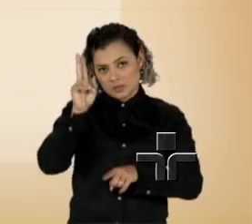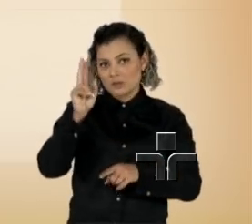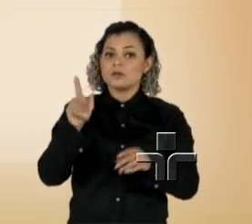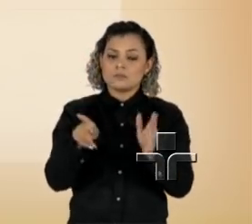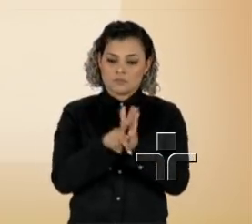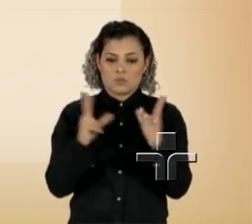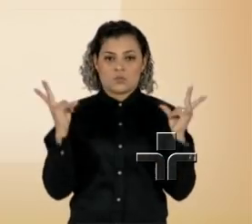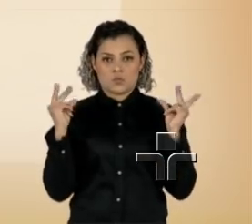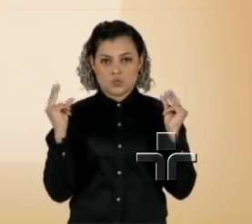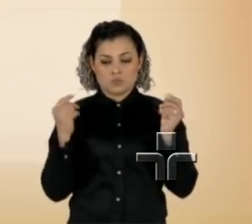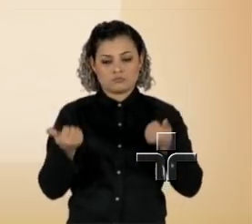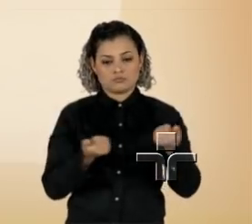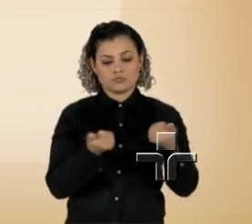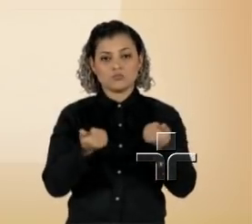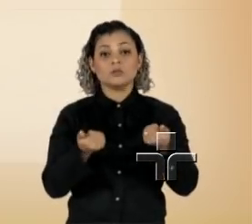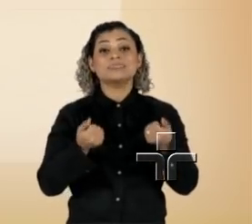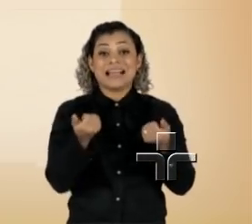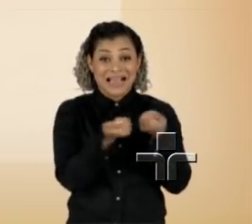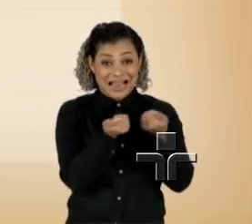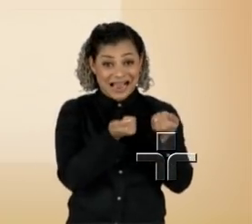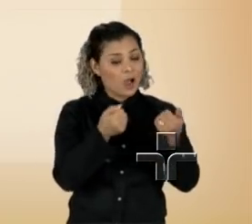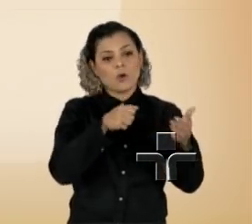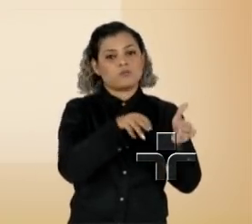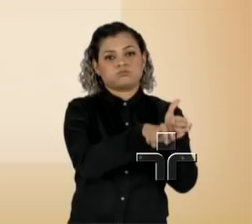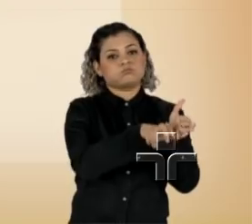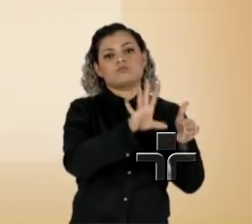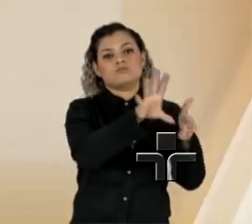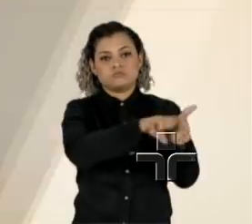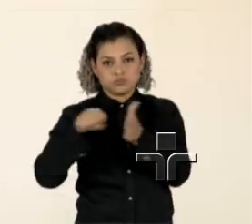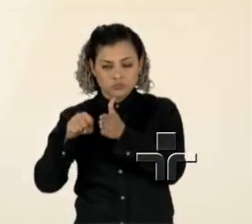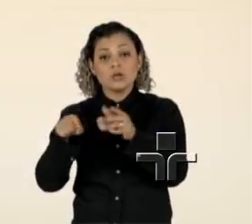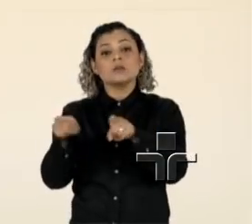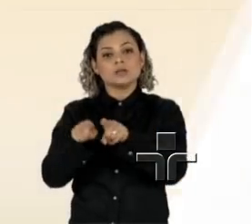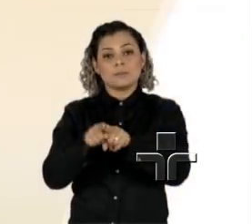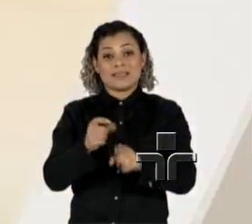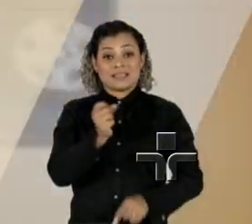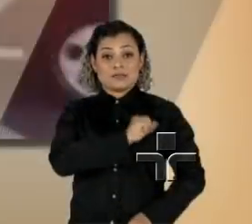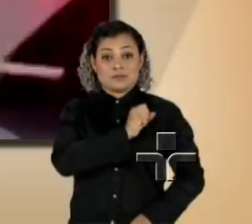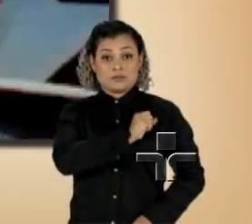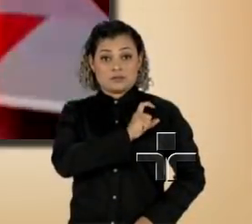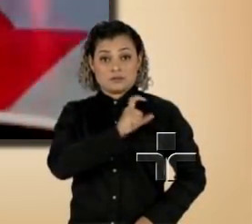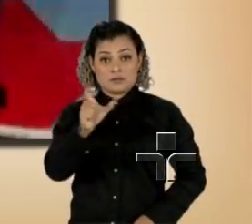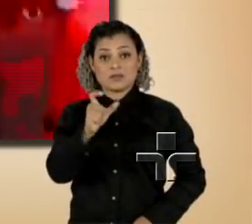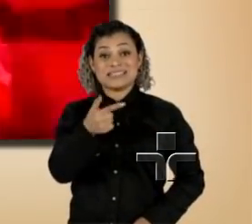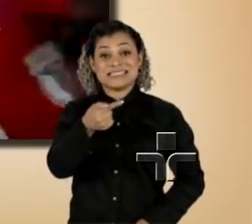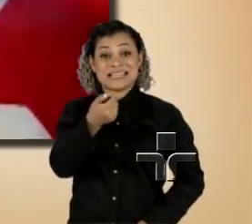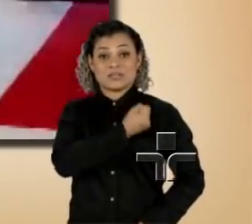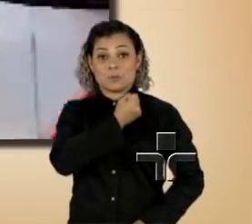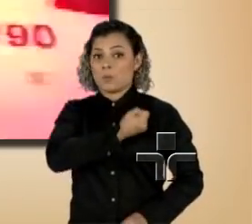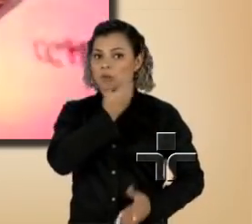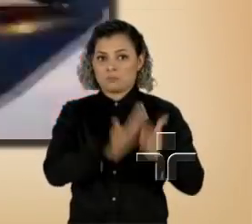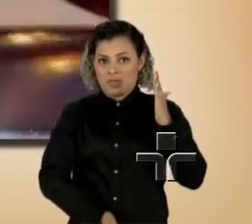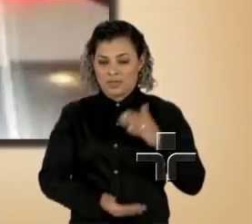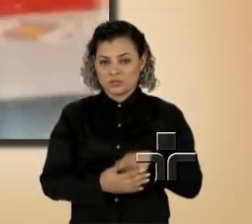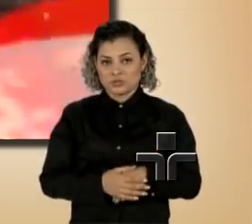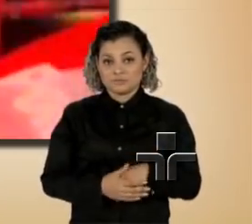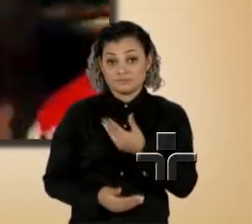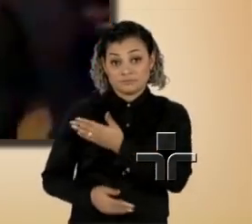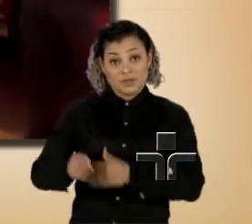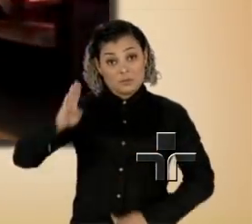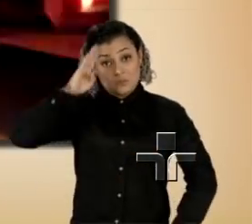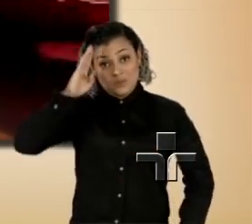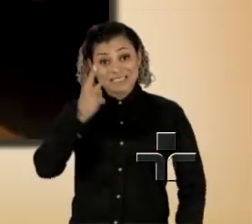veículo apreendido e receberão sete pontos na carteira de habilitação. Em São Paulo, a Polícia Militar apreendeu